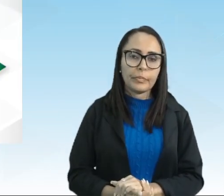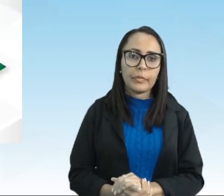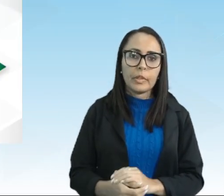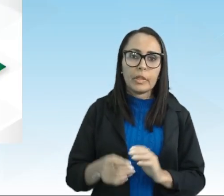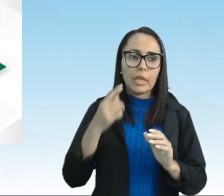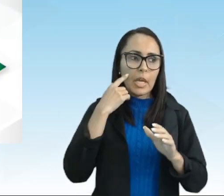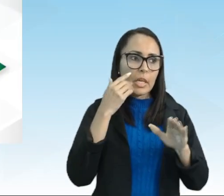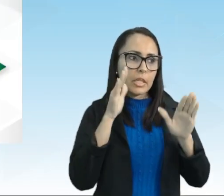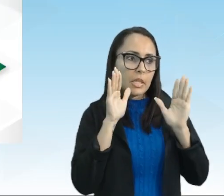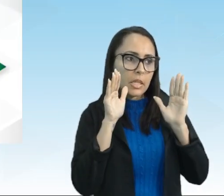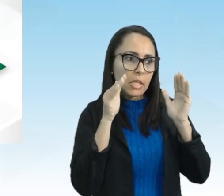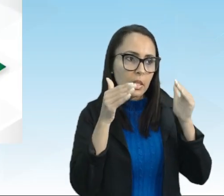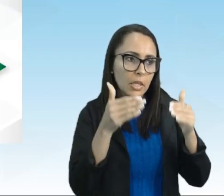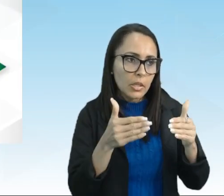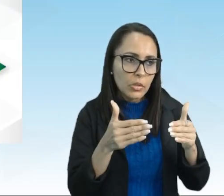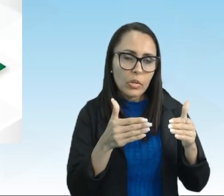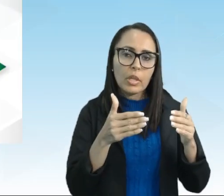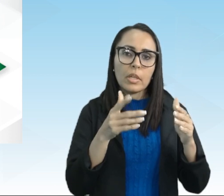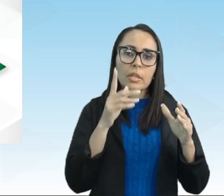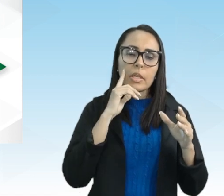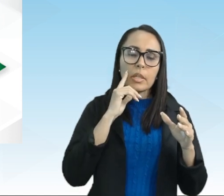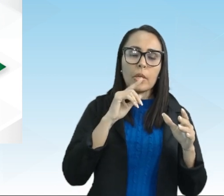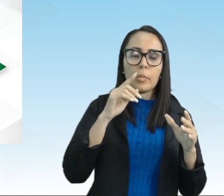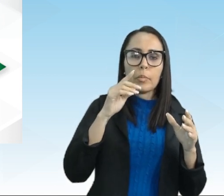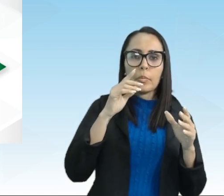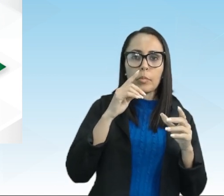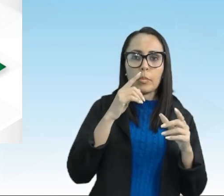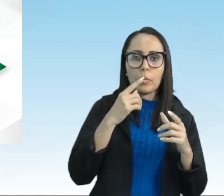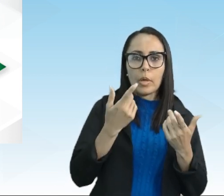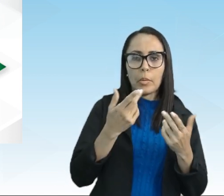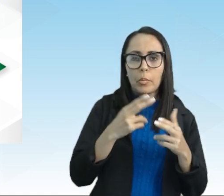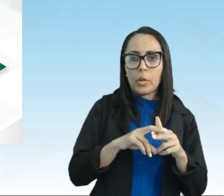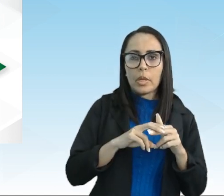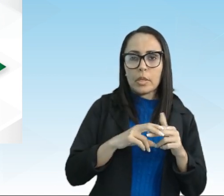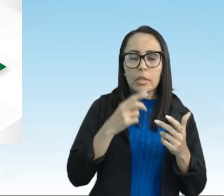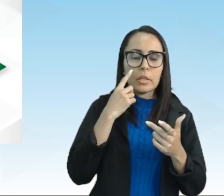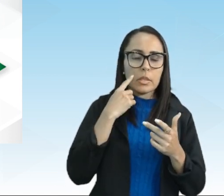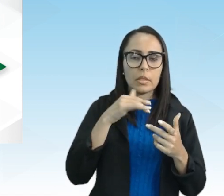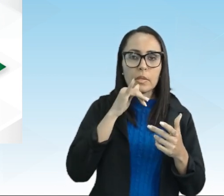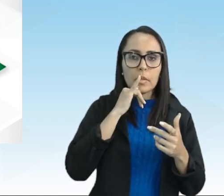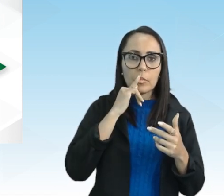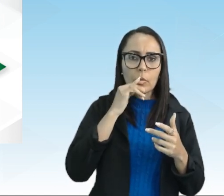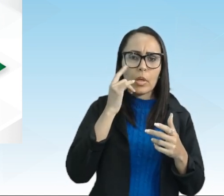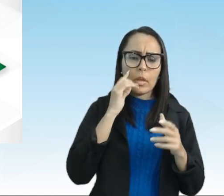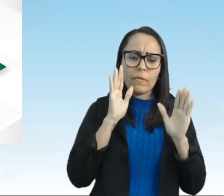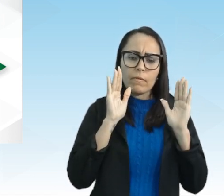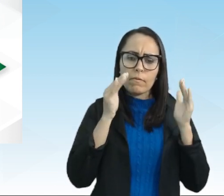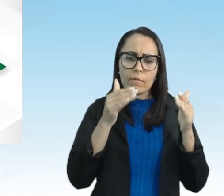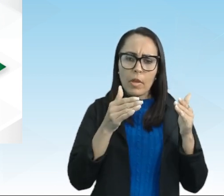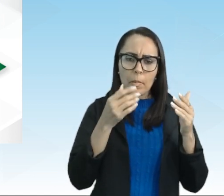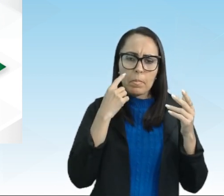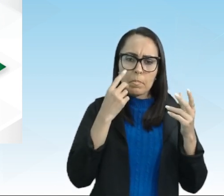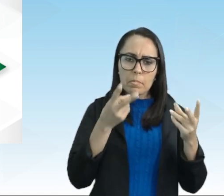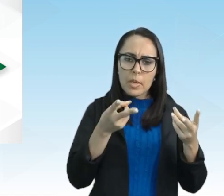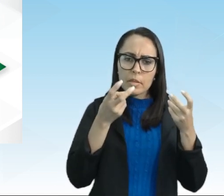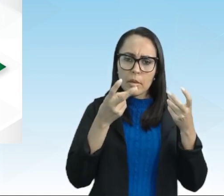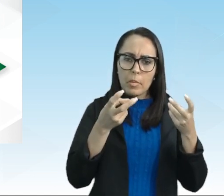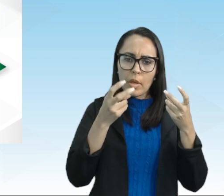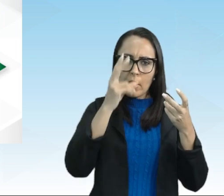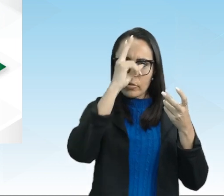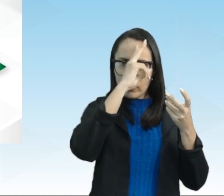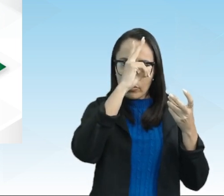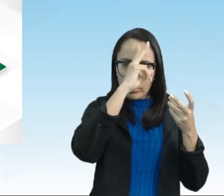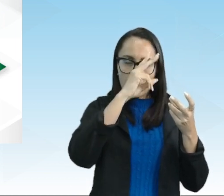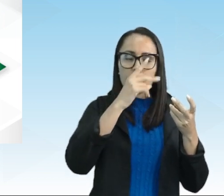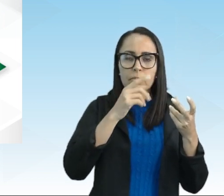intencionalidade por exemplo pegar a história tradicional ver a intencionalidade da história